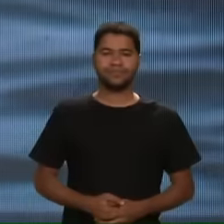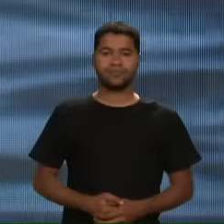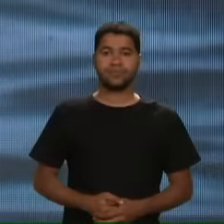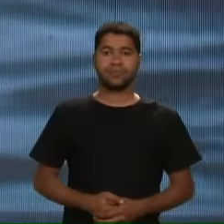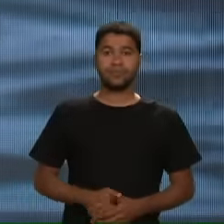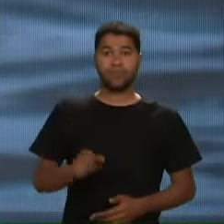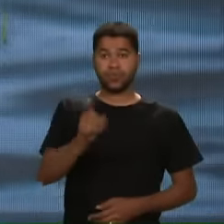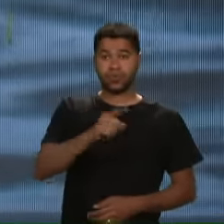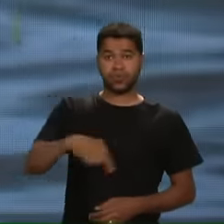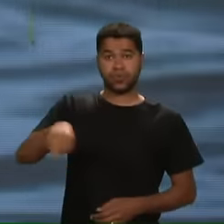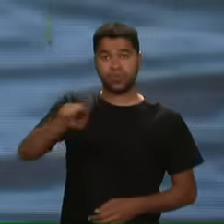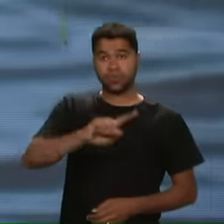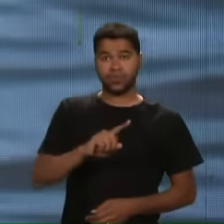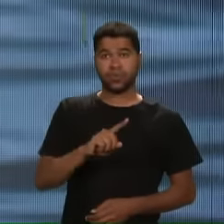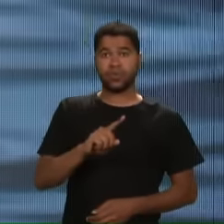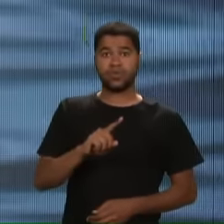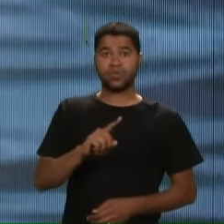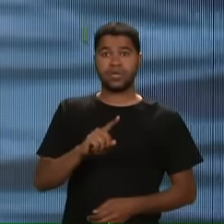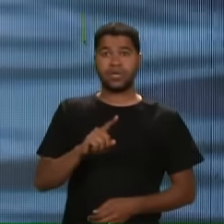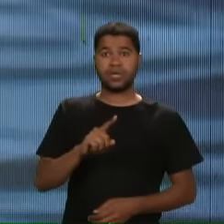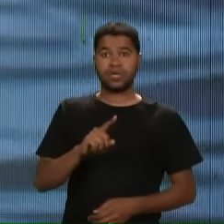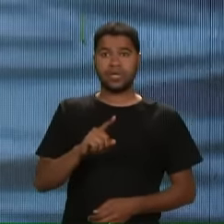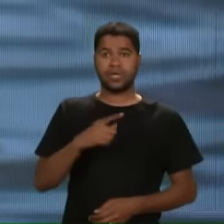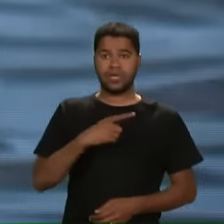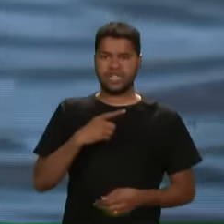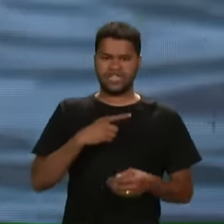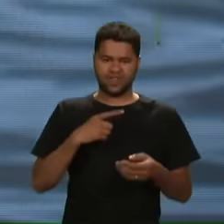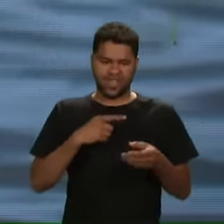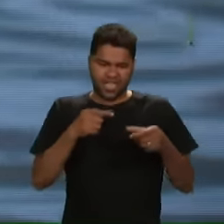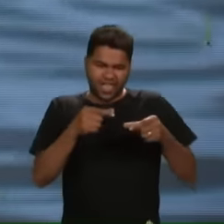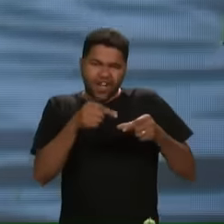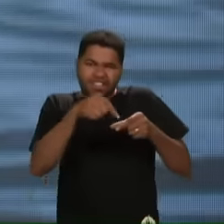Se você não tem Uma caixinha de promessas Na sua casa